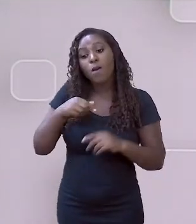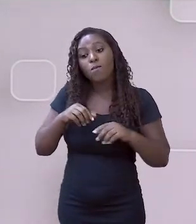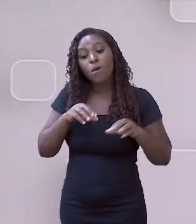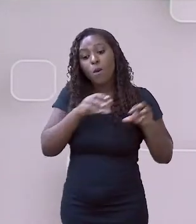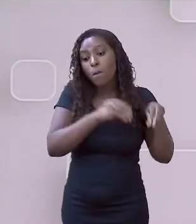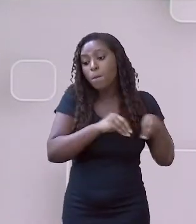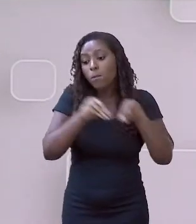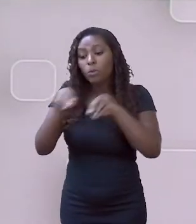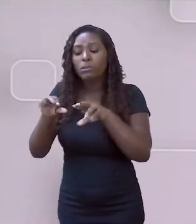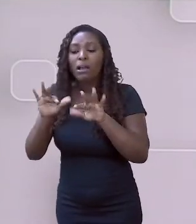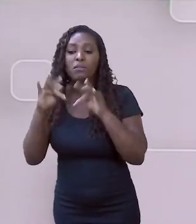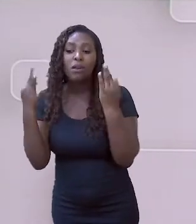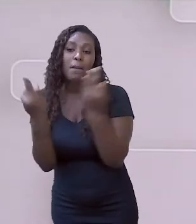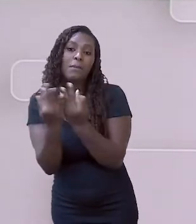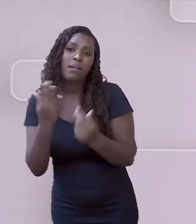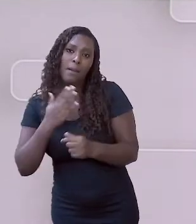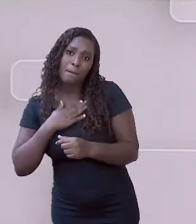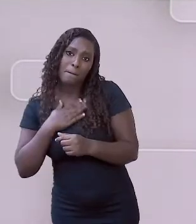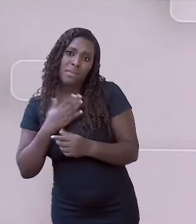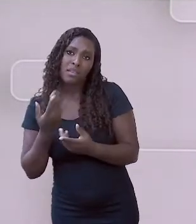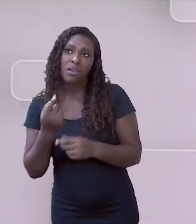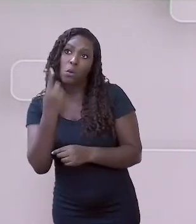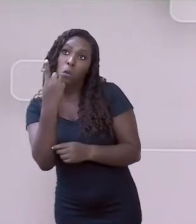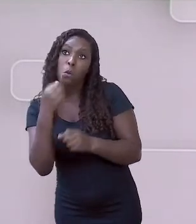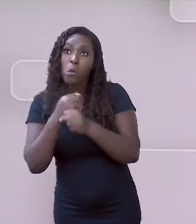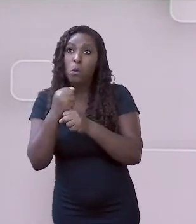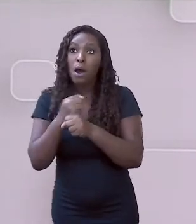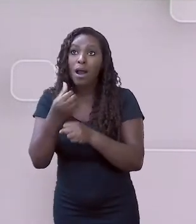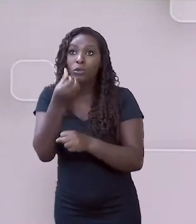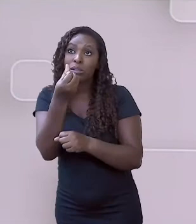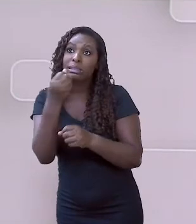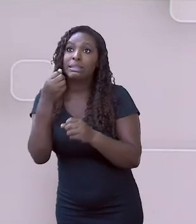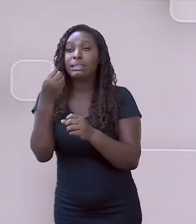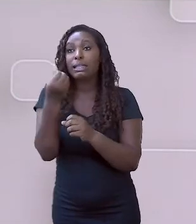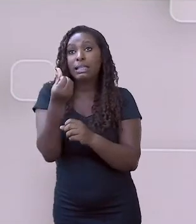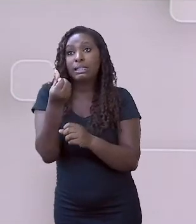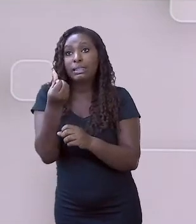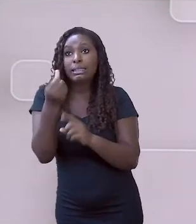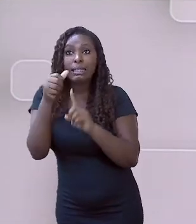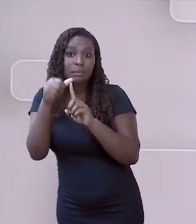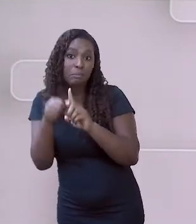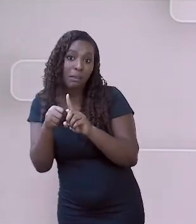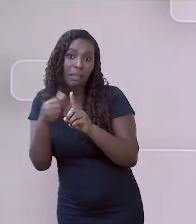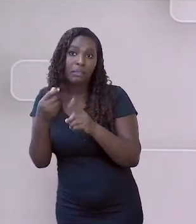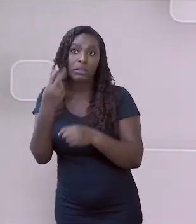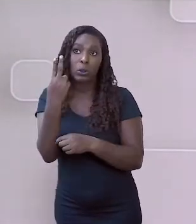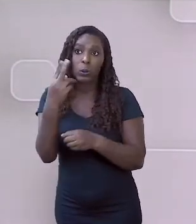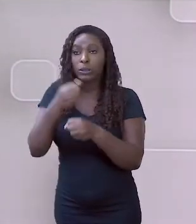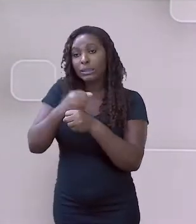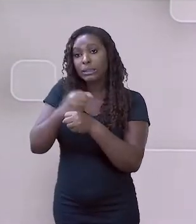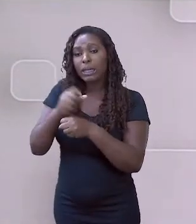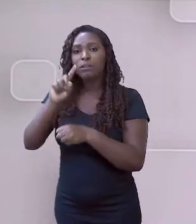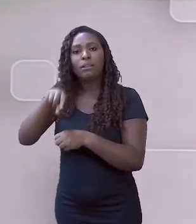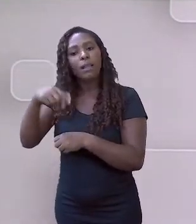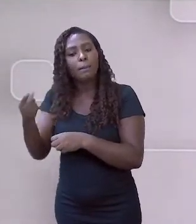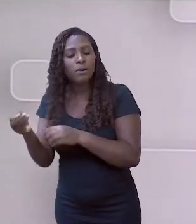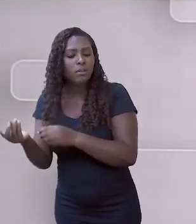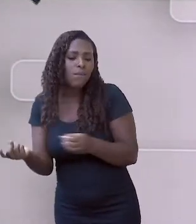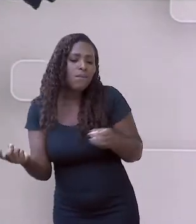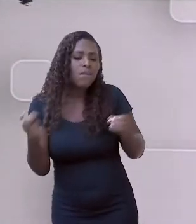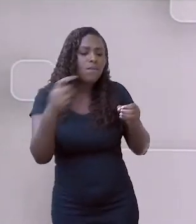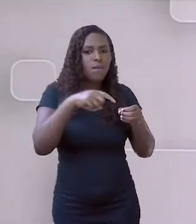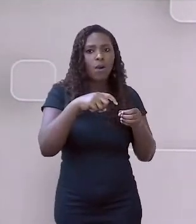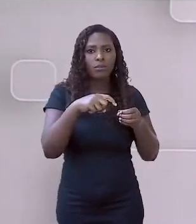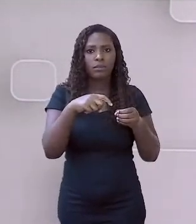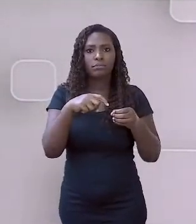dois anos, depois eu volto. Isso é um tempo, um período. Certo? Você vai começar a